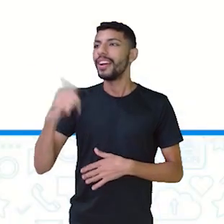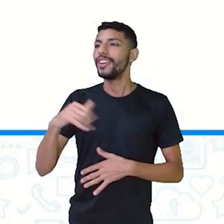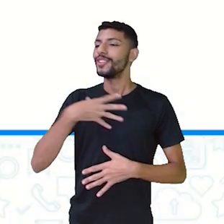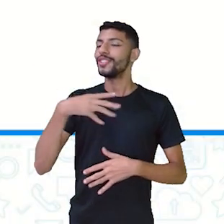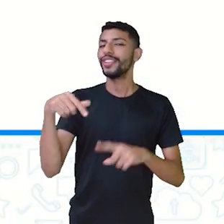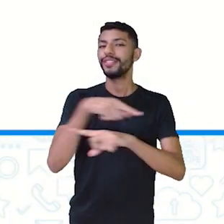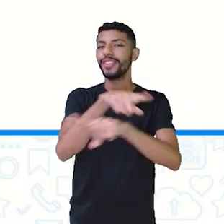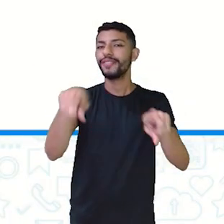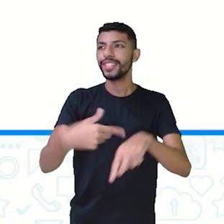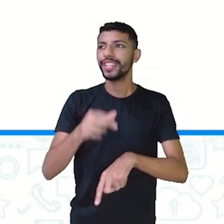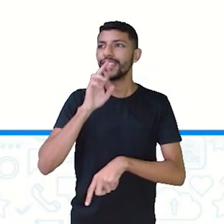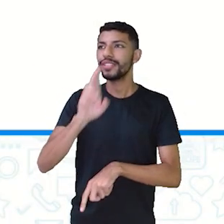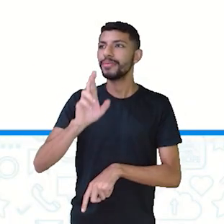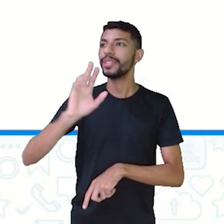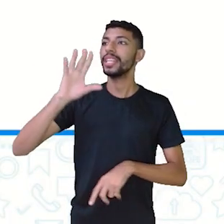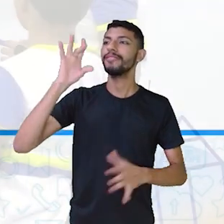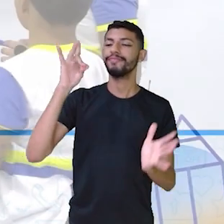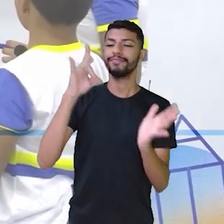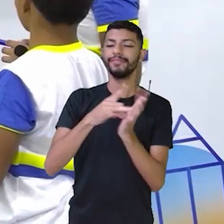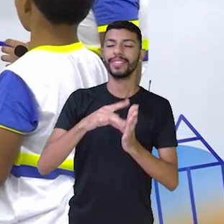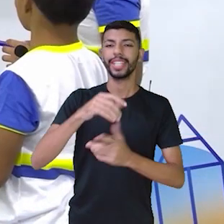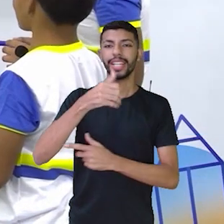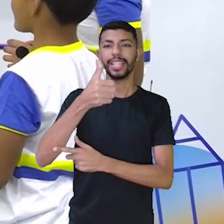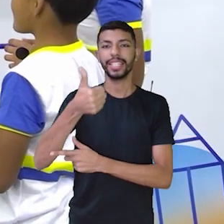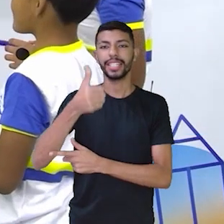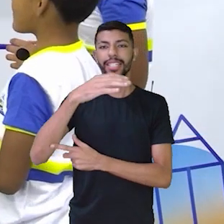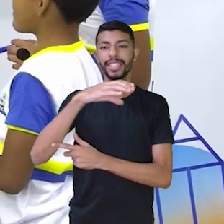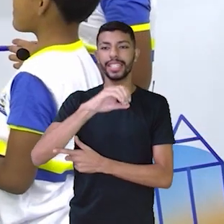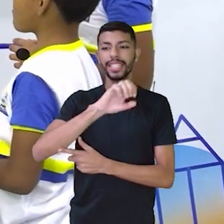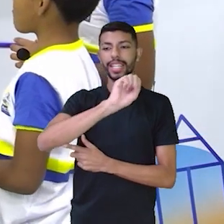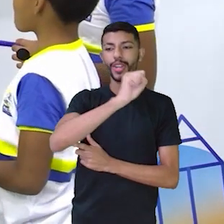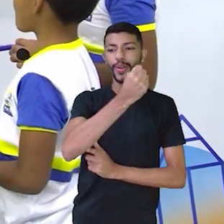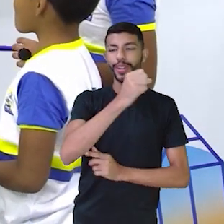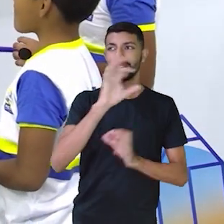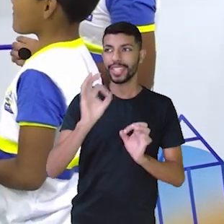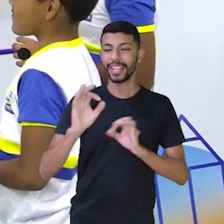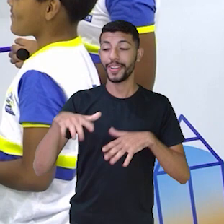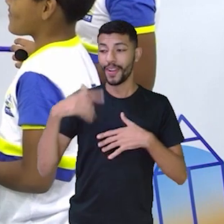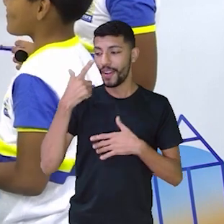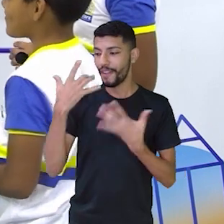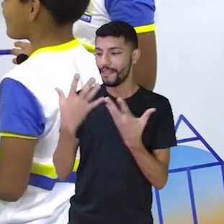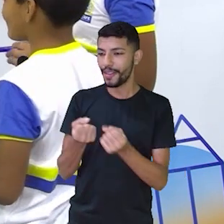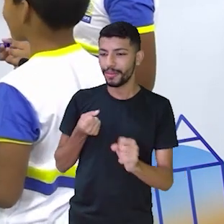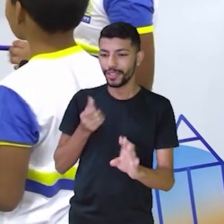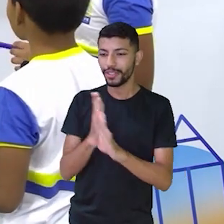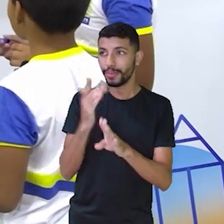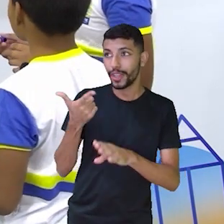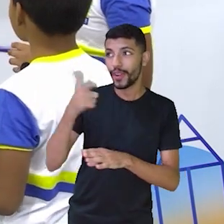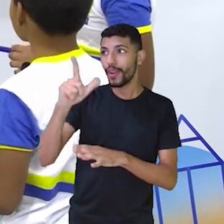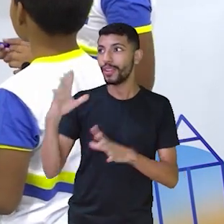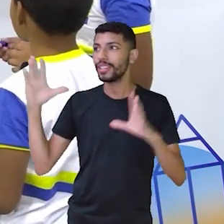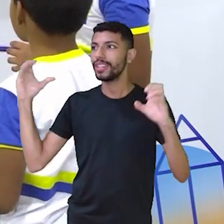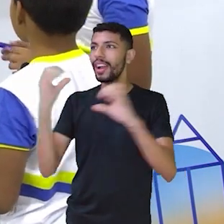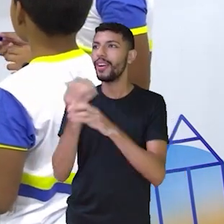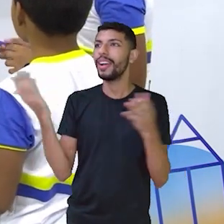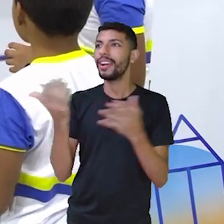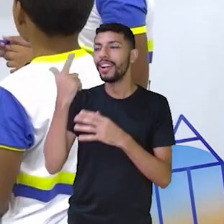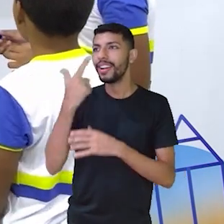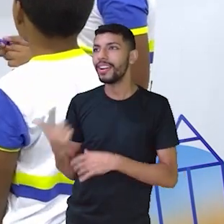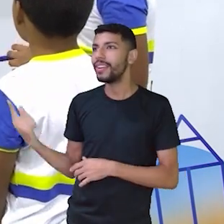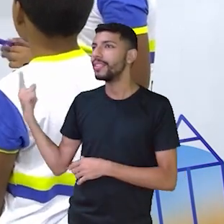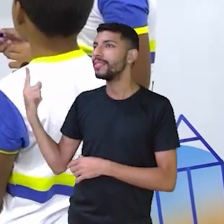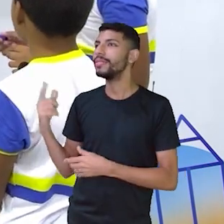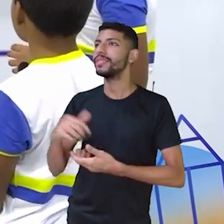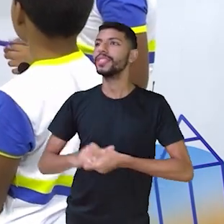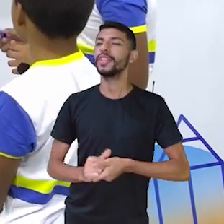responderam, exatamente 108. Vamos agora para mais um probleminha. Fique aí olhando que agora vocês vão